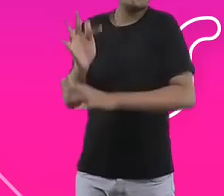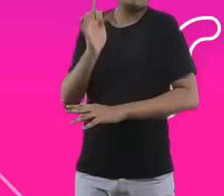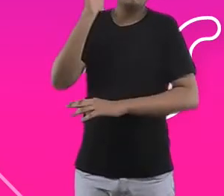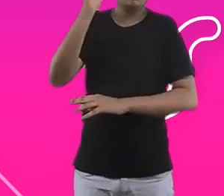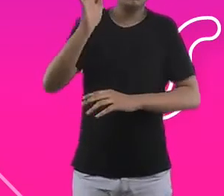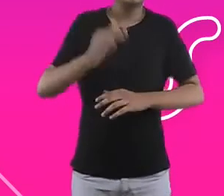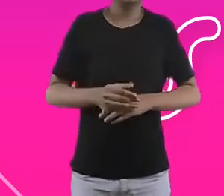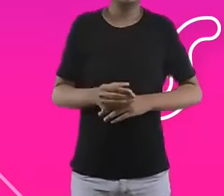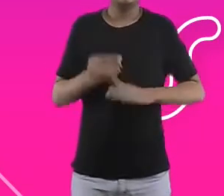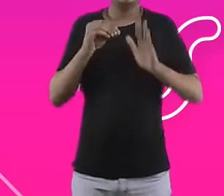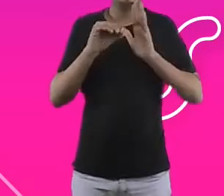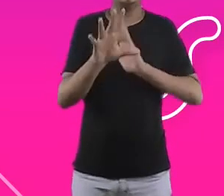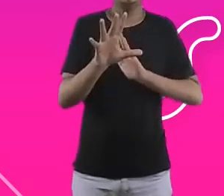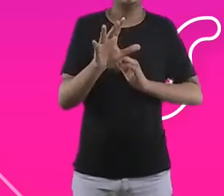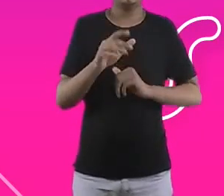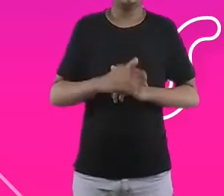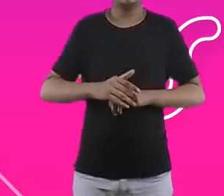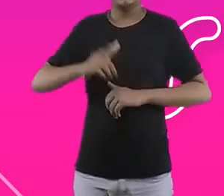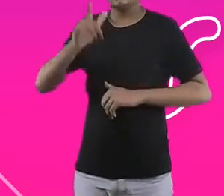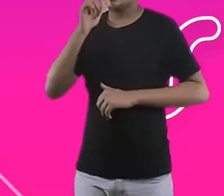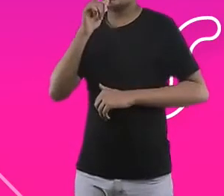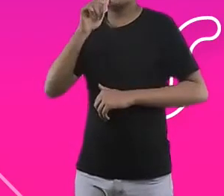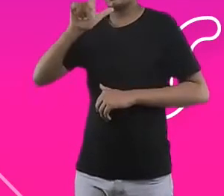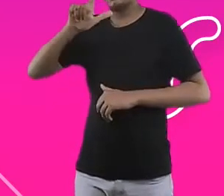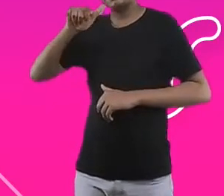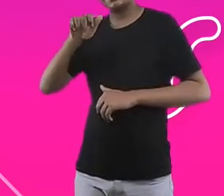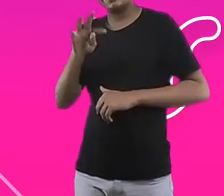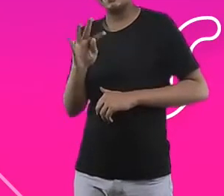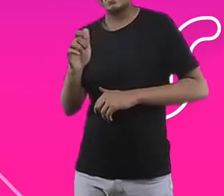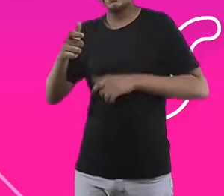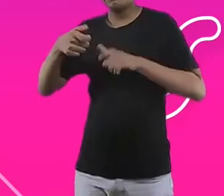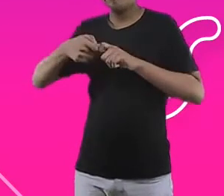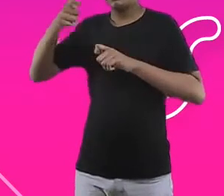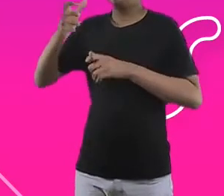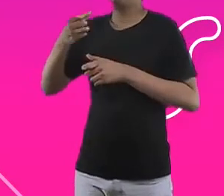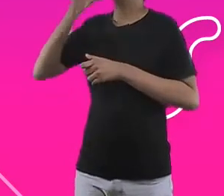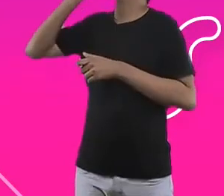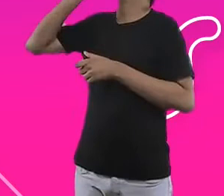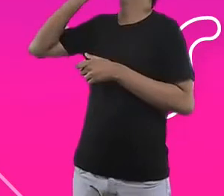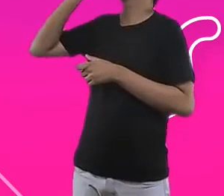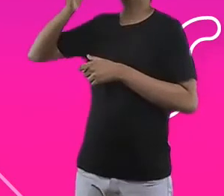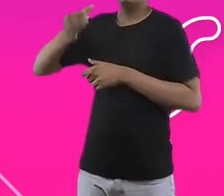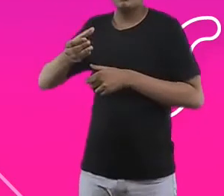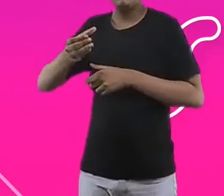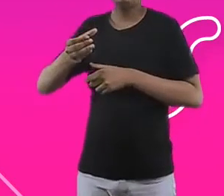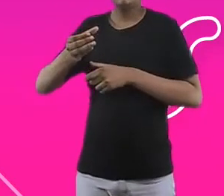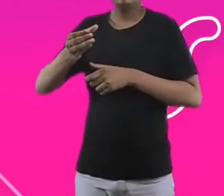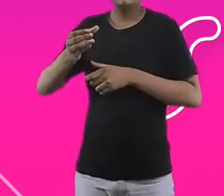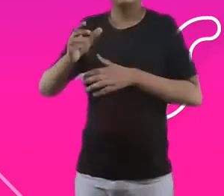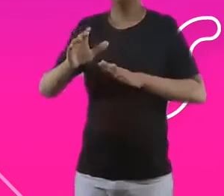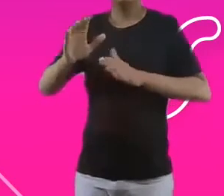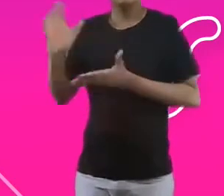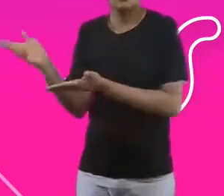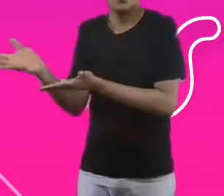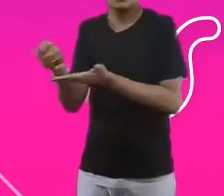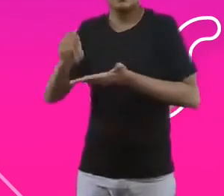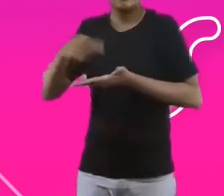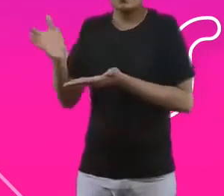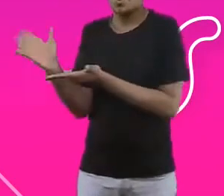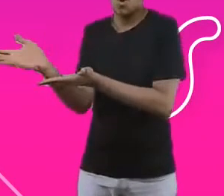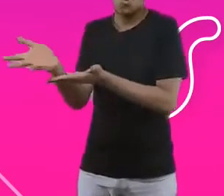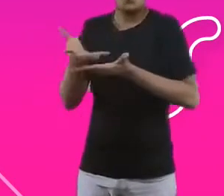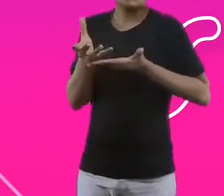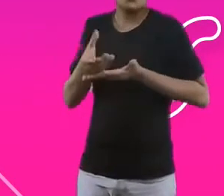gente está falando sobre outro critério social também, que é justamente a coleta informal dessas latas, né? O nosso resíduo urbano, né? Isso